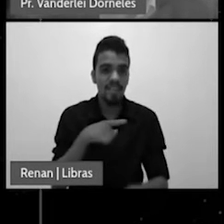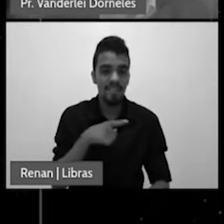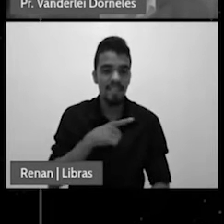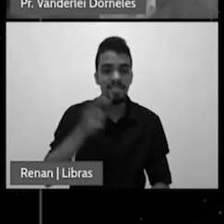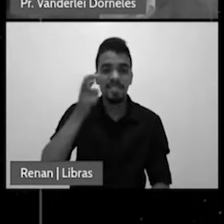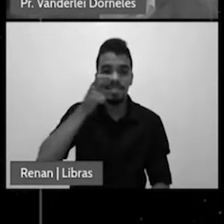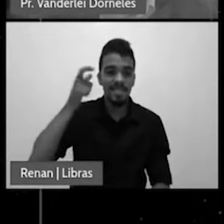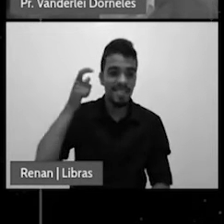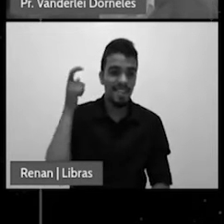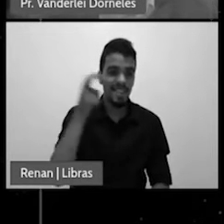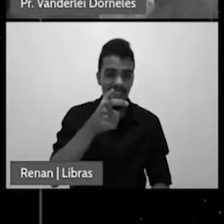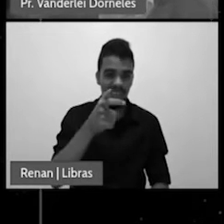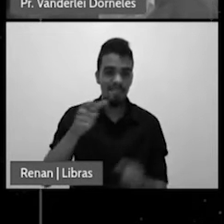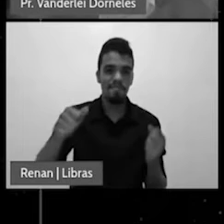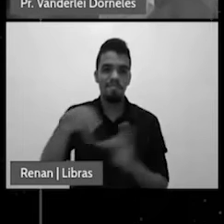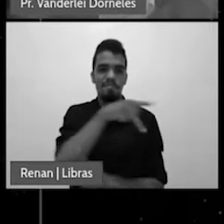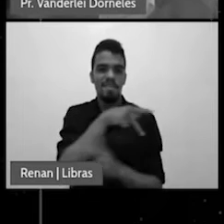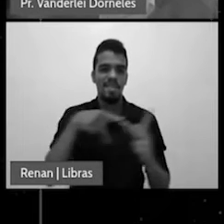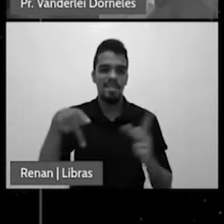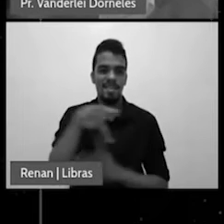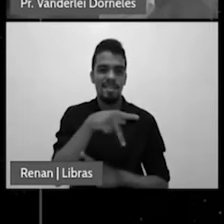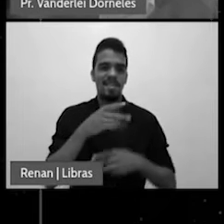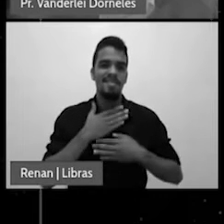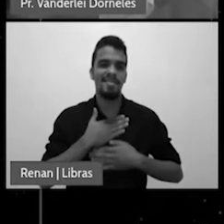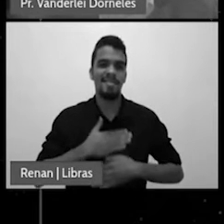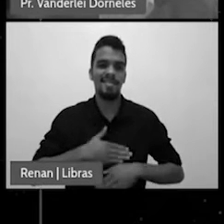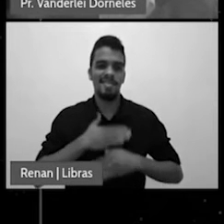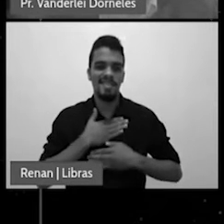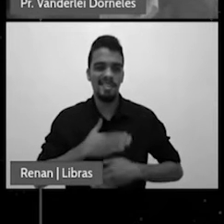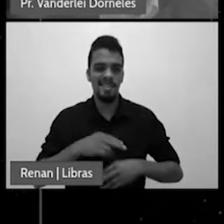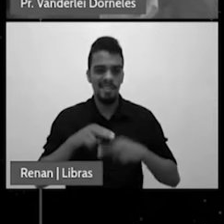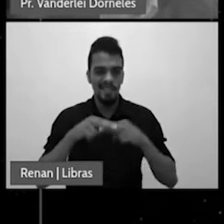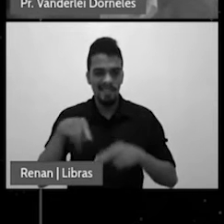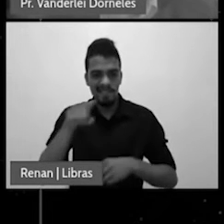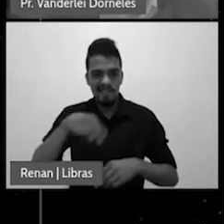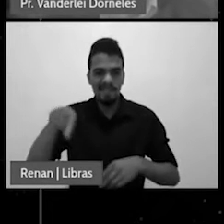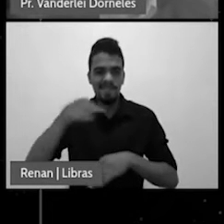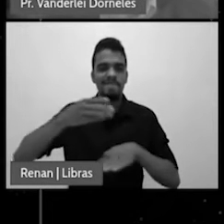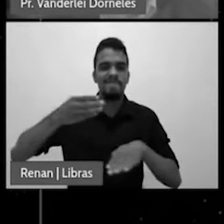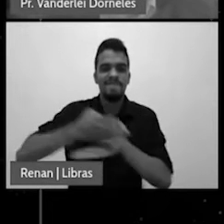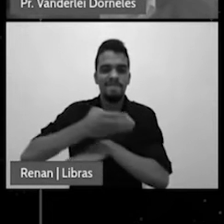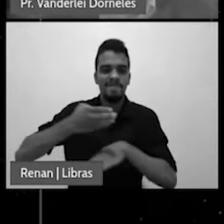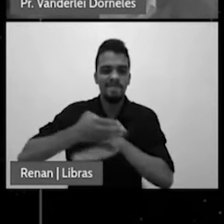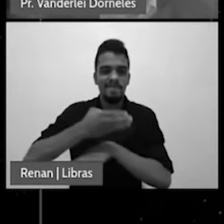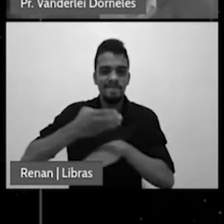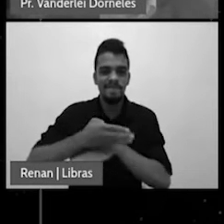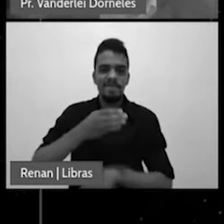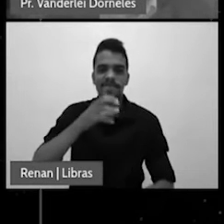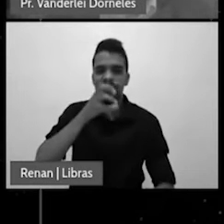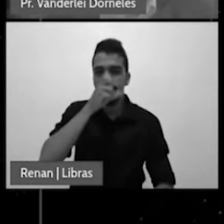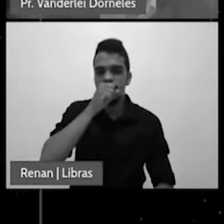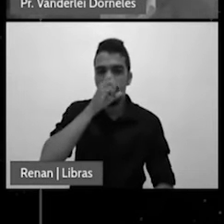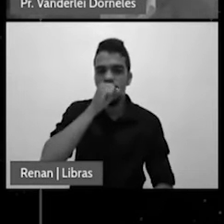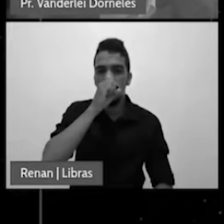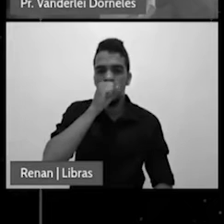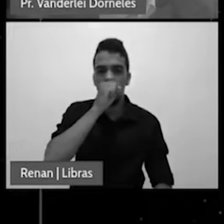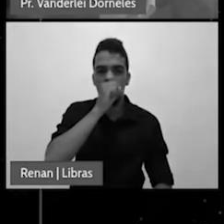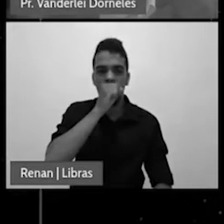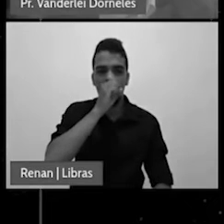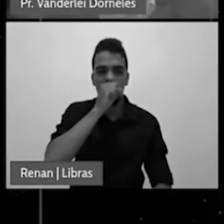Terra e por isso eles têm participação no projeto do Sábado Verde o Green Sabbath Project